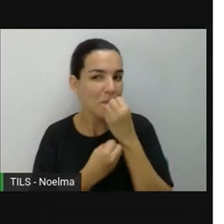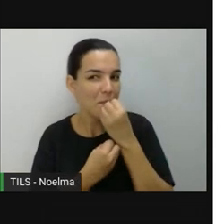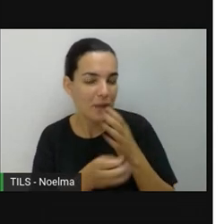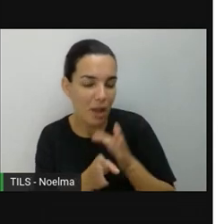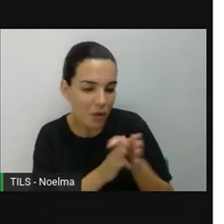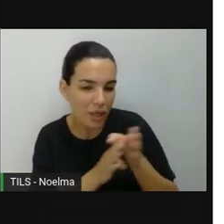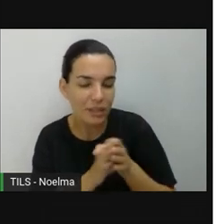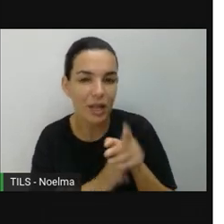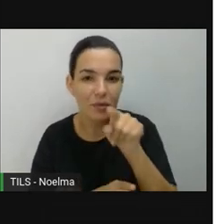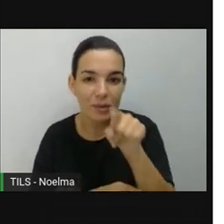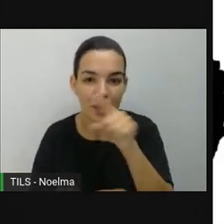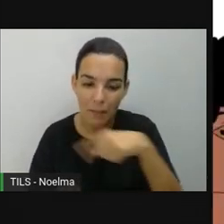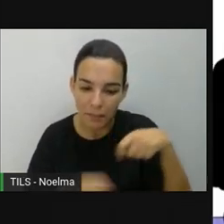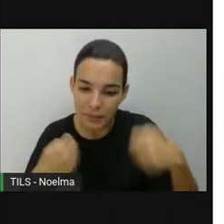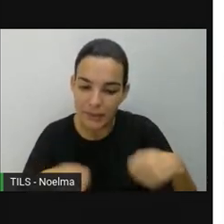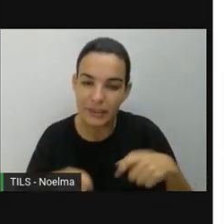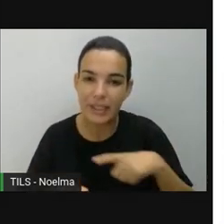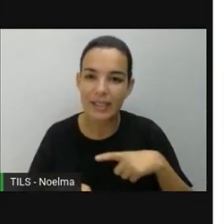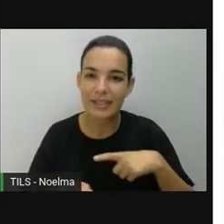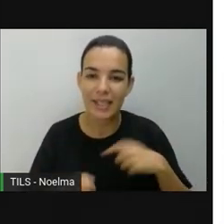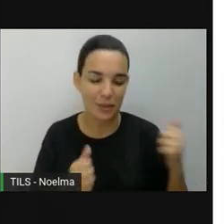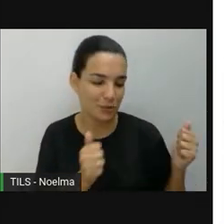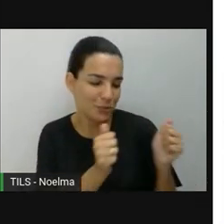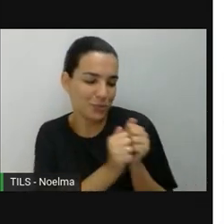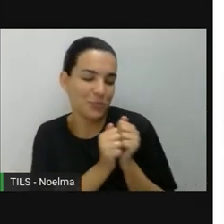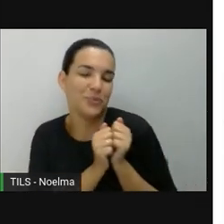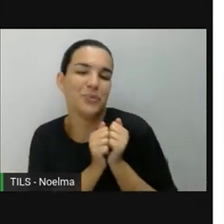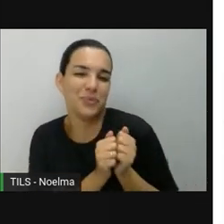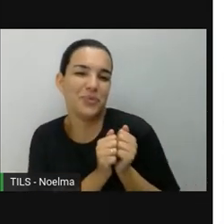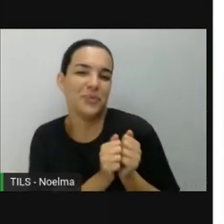esqueça de andar sempre bem acompanhado.